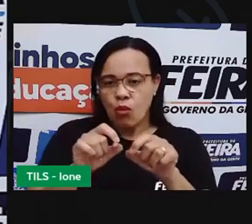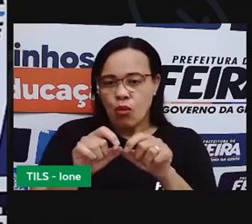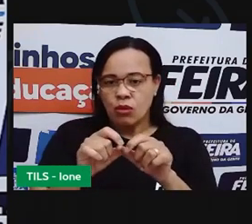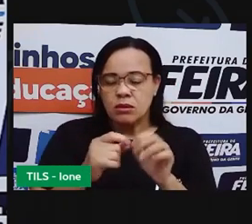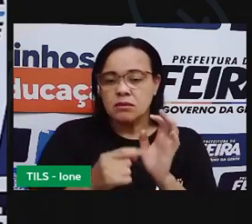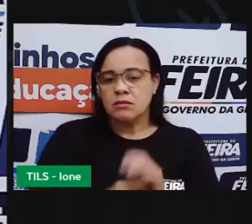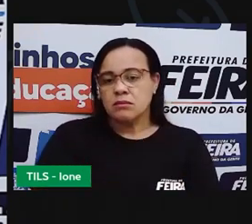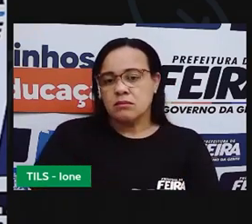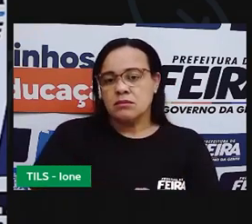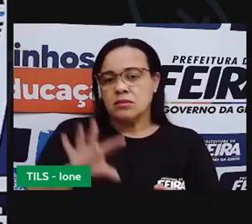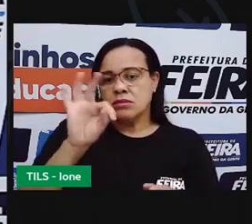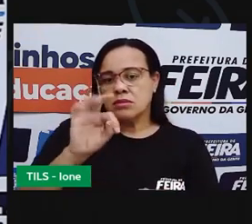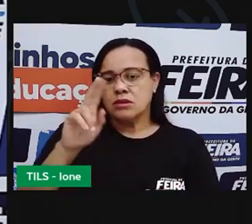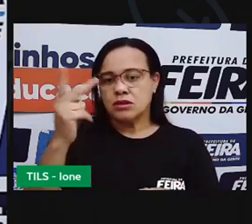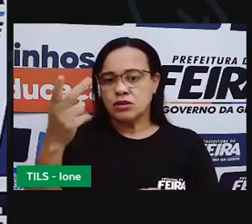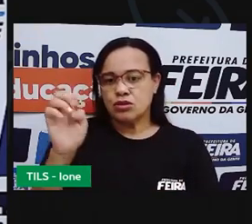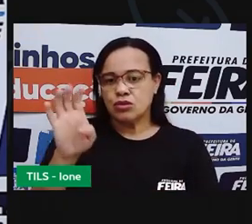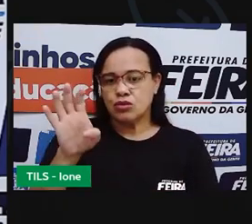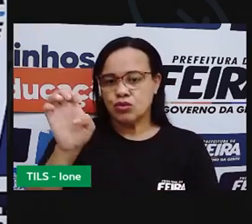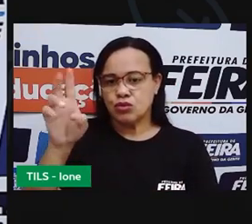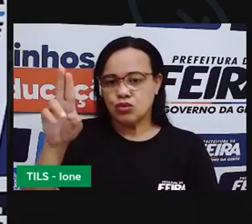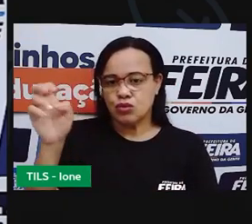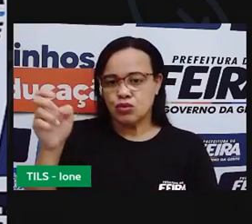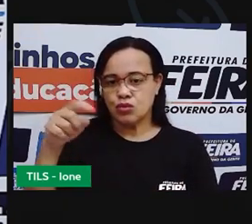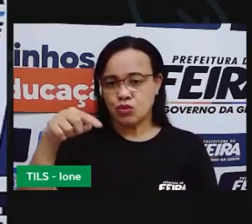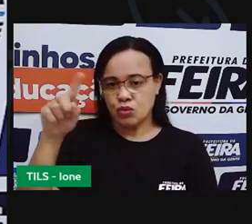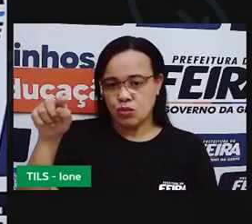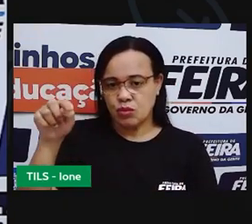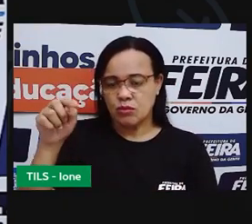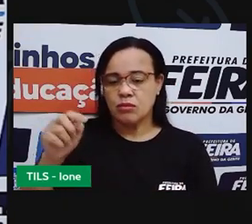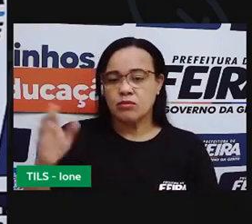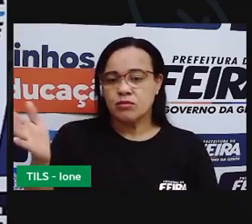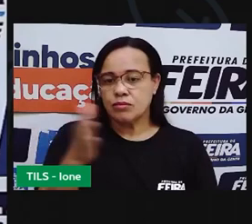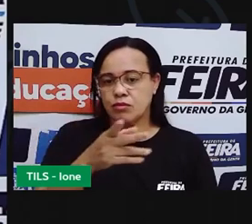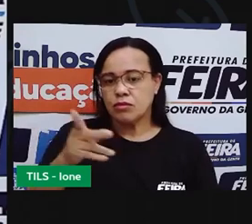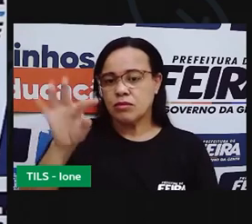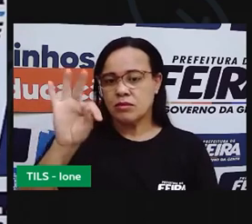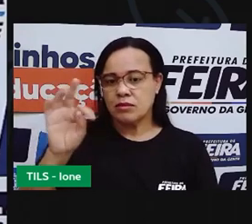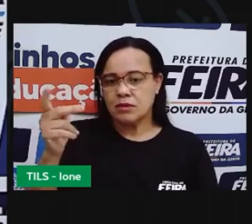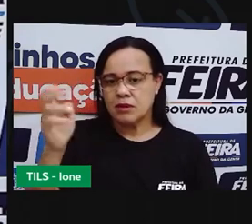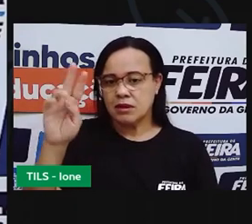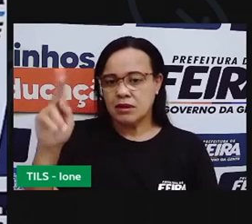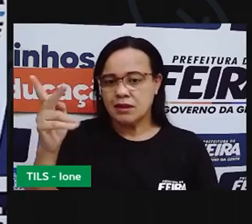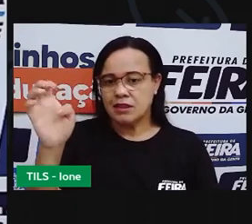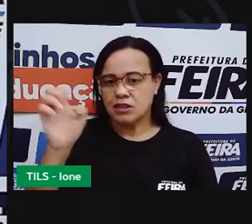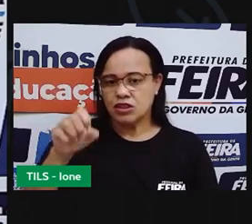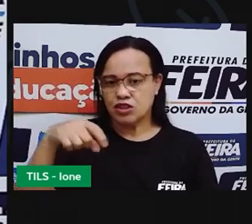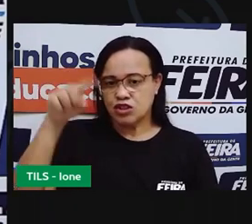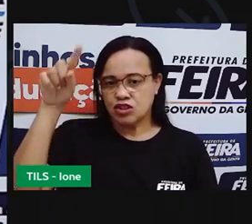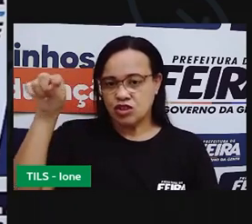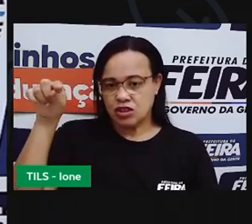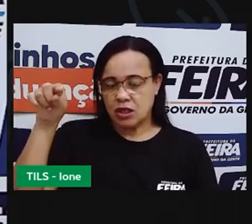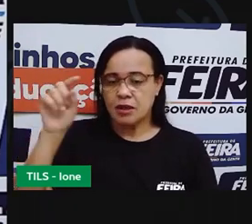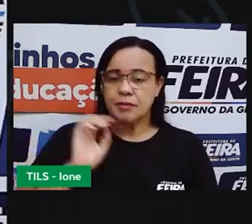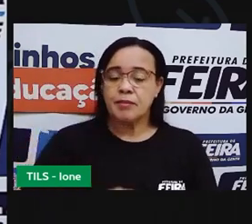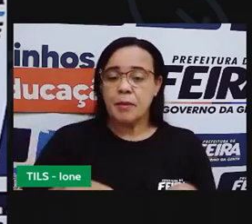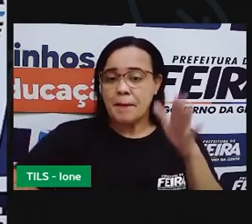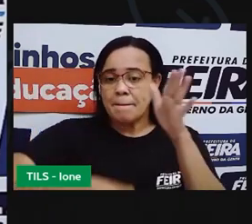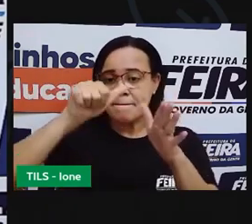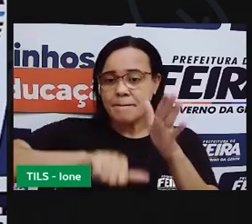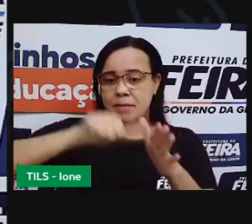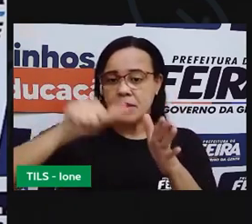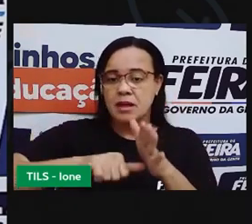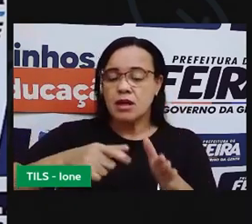to change, você vai aprender a destravar o porco. Primeiro a gente vai